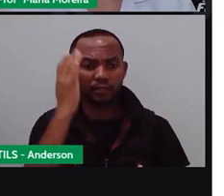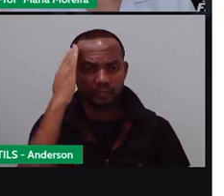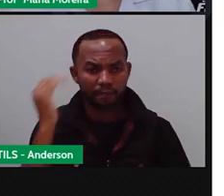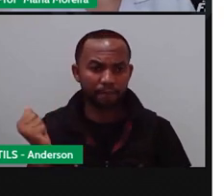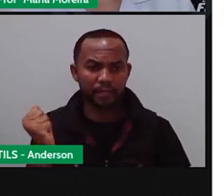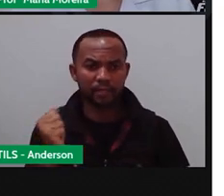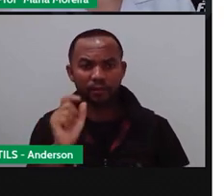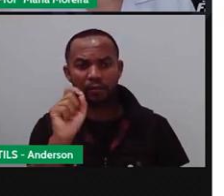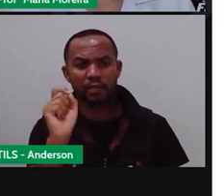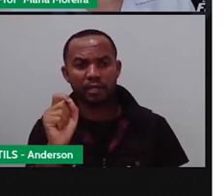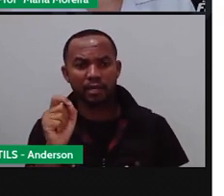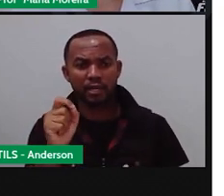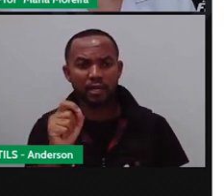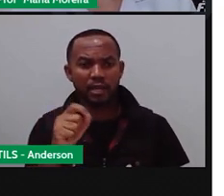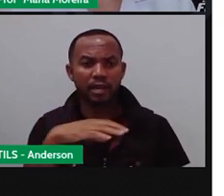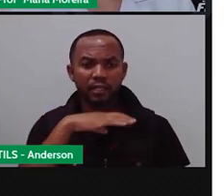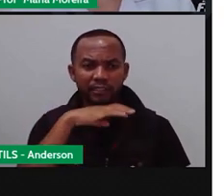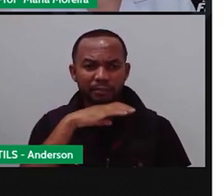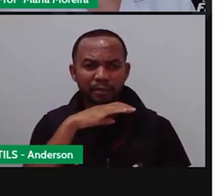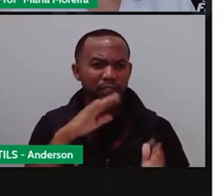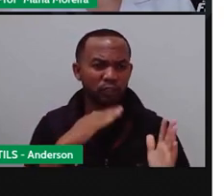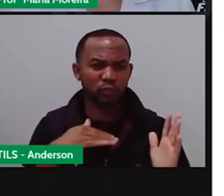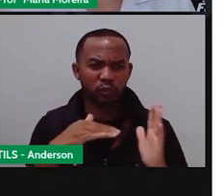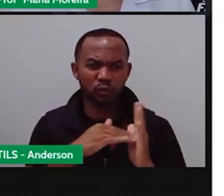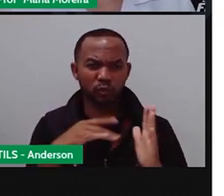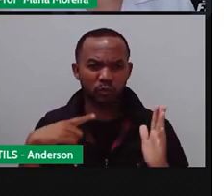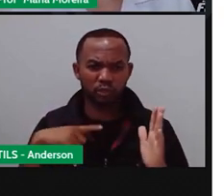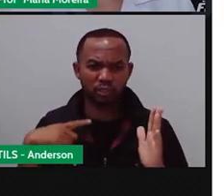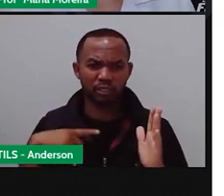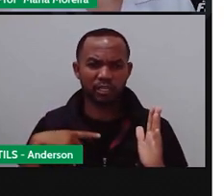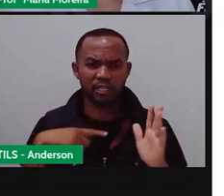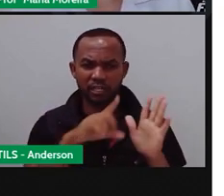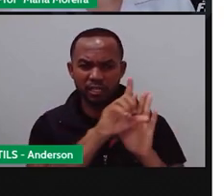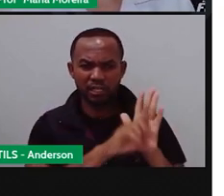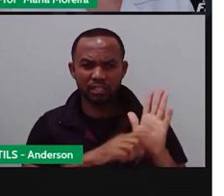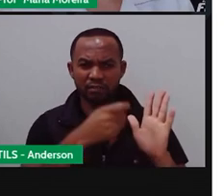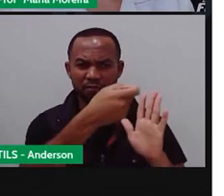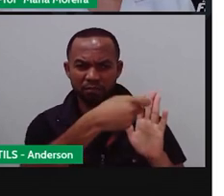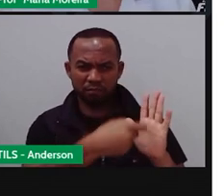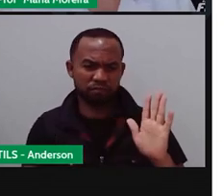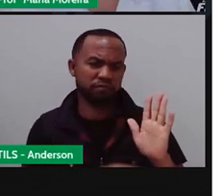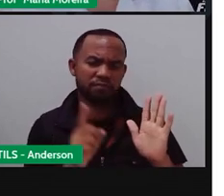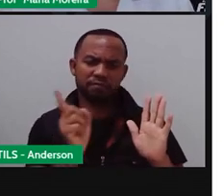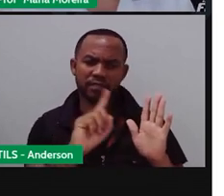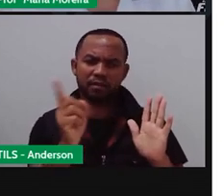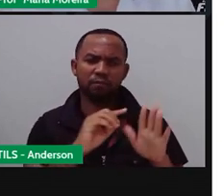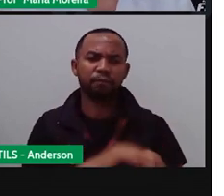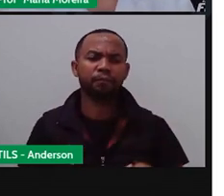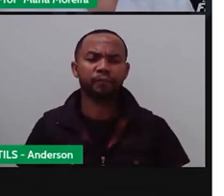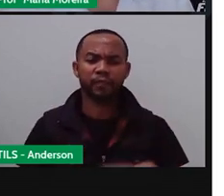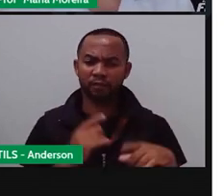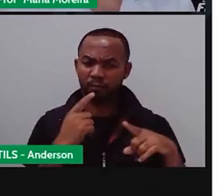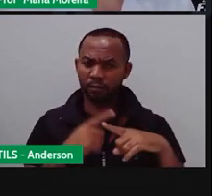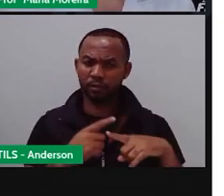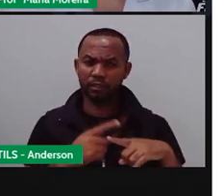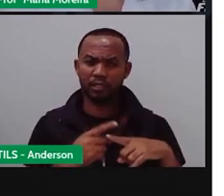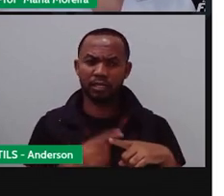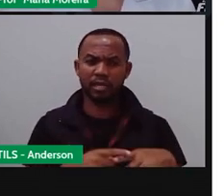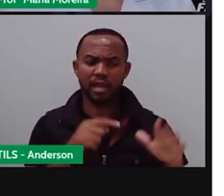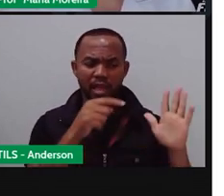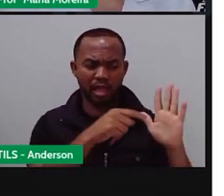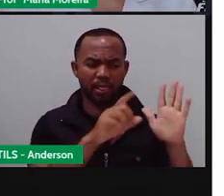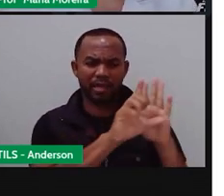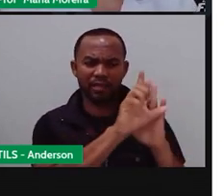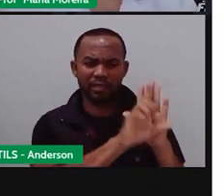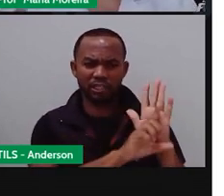todas as espécies possuem seus dados atualizados em cada publicação. Por quê? Porque essa lista, ela